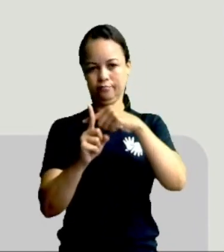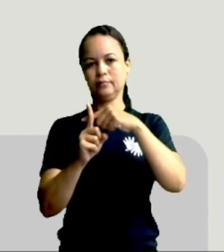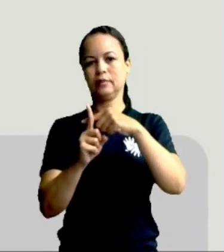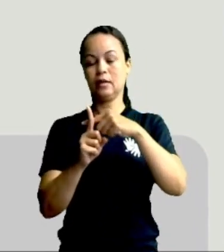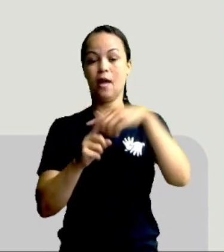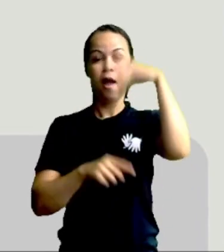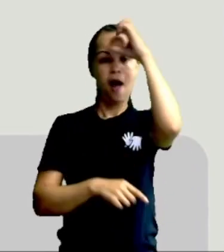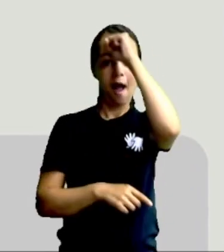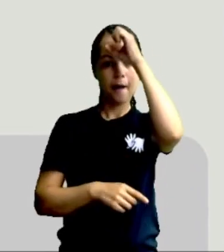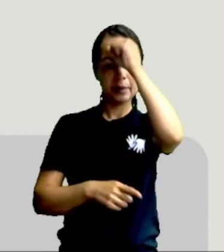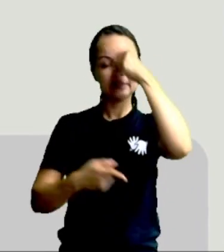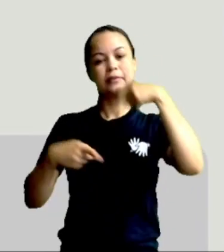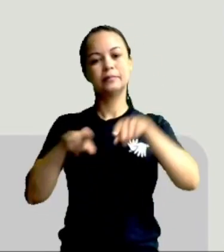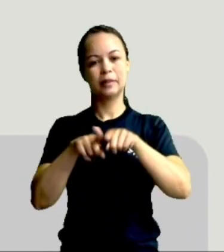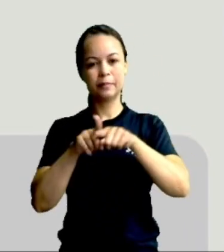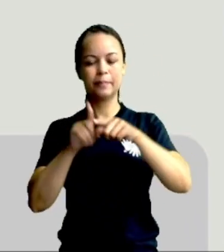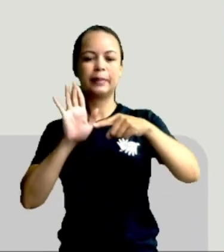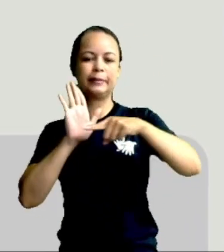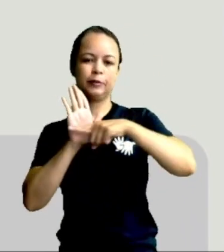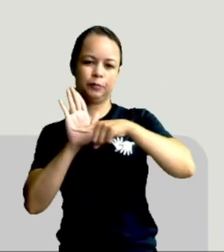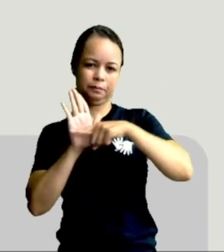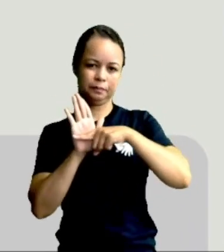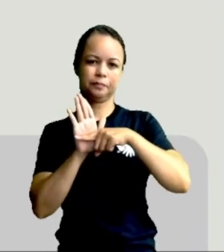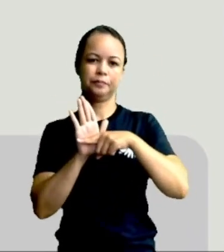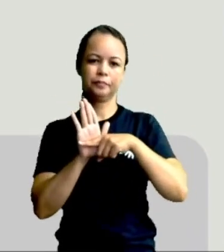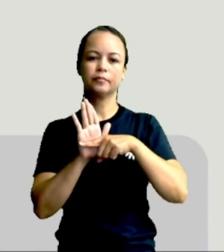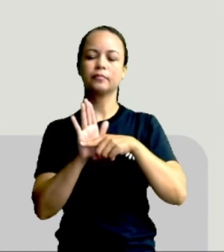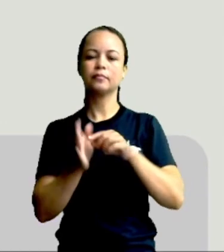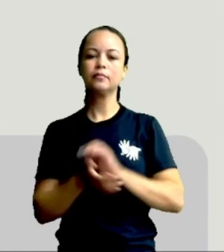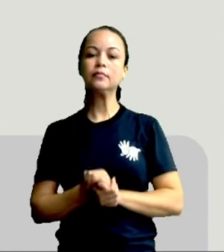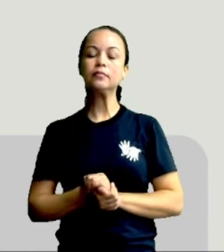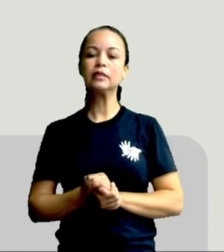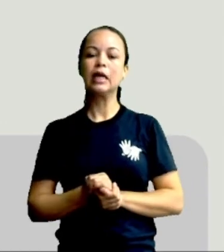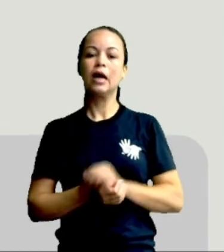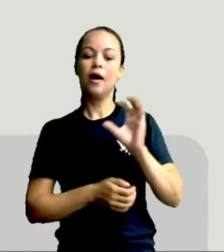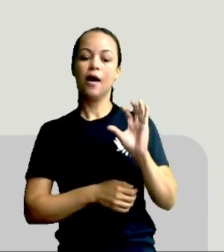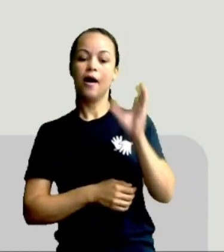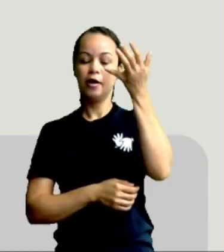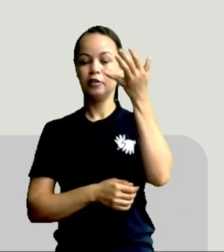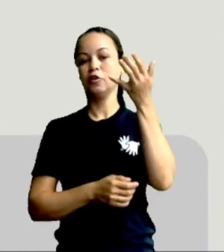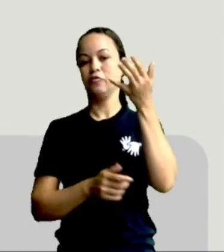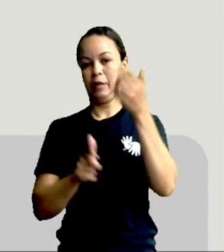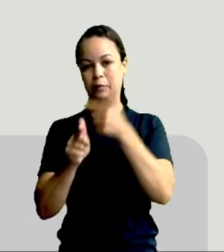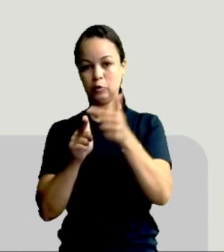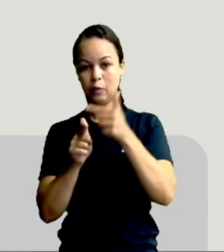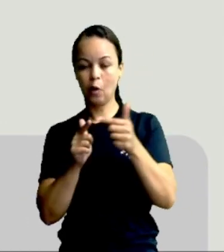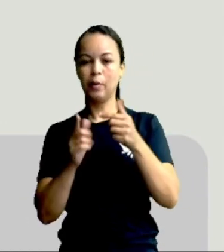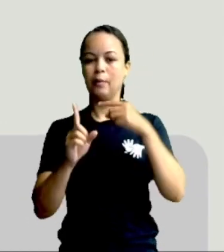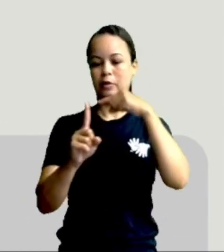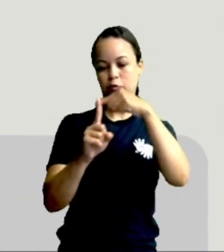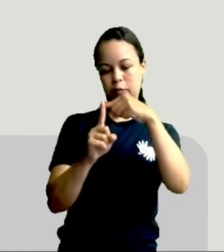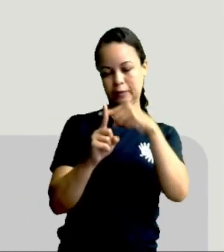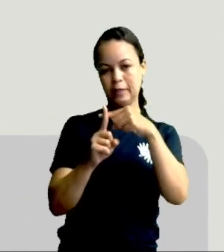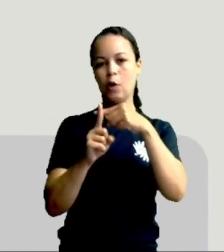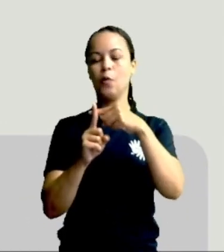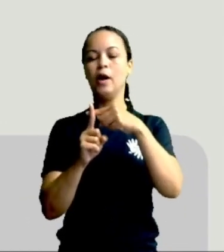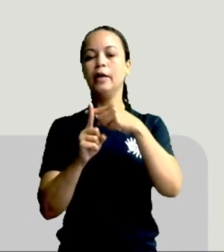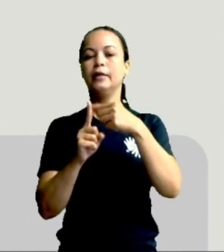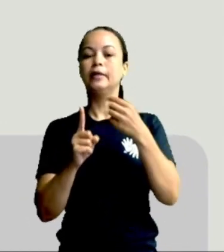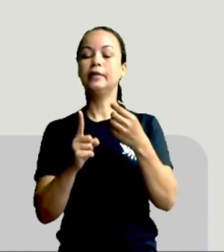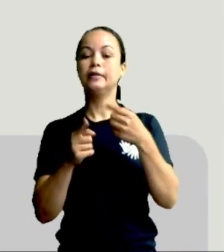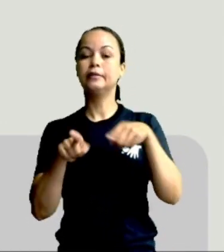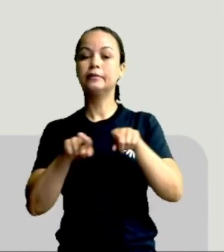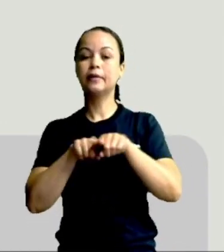aprendemos a ideia de subtração, resolvemos situações, problemas com adição e subtração